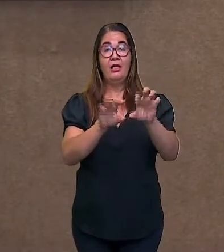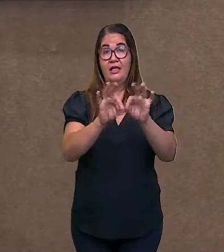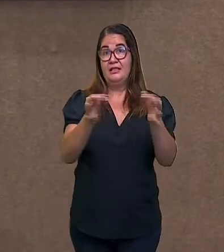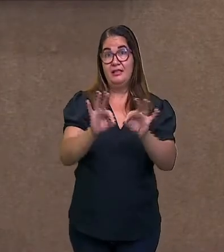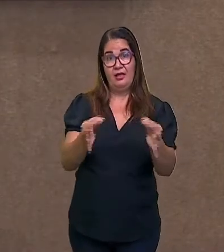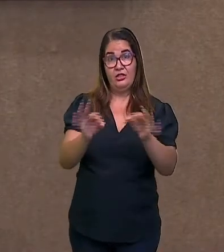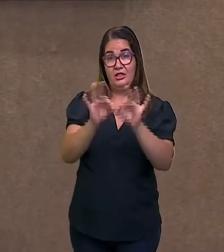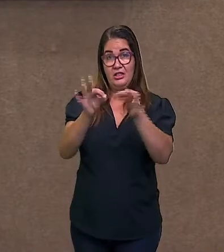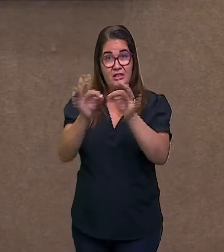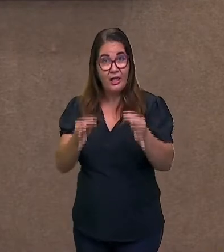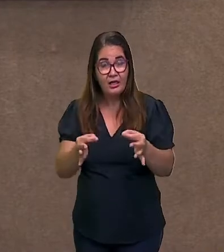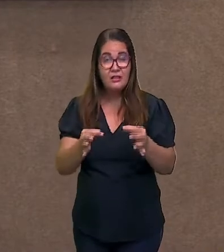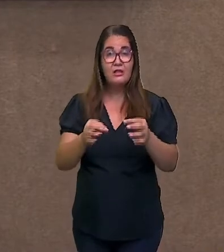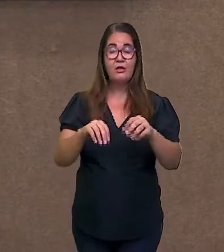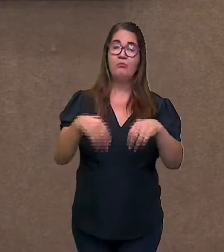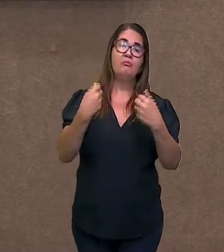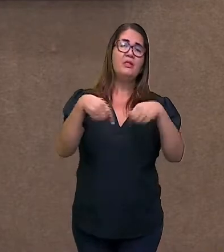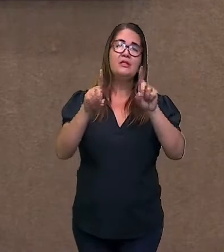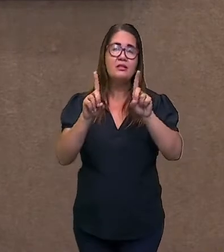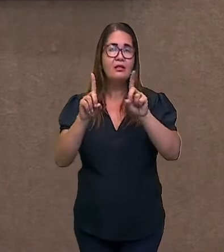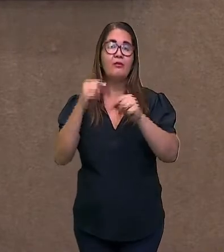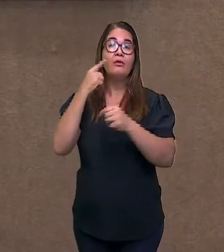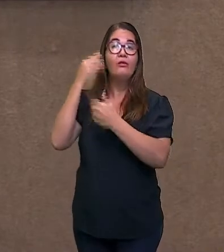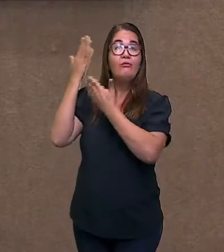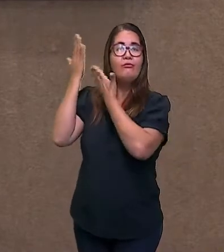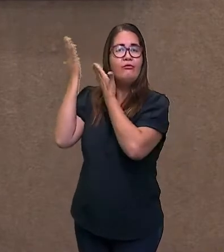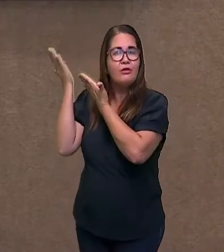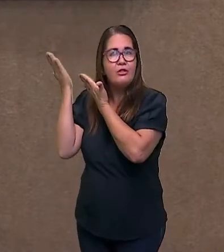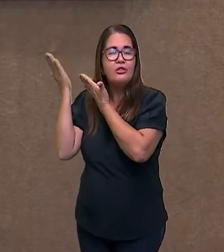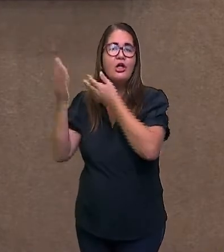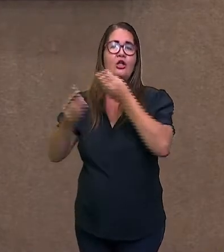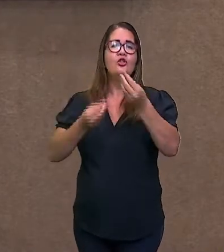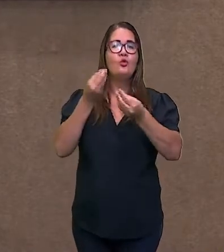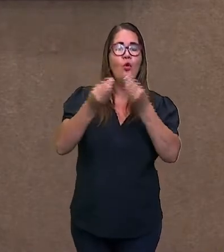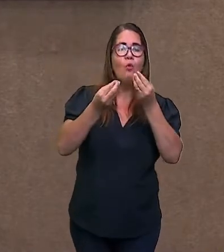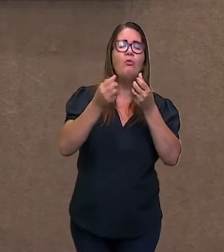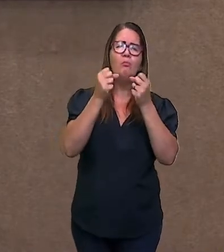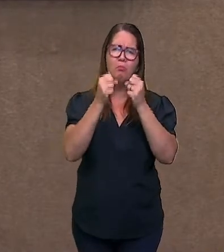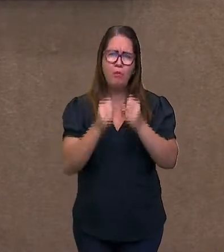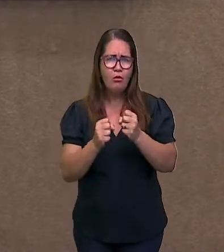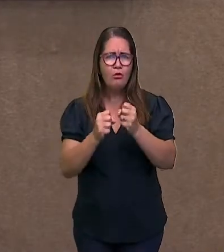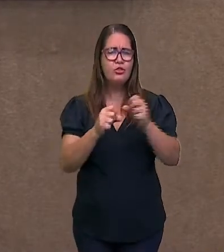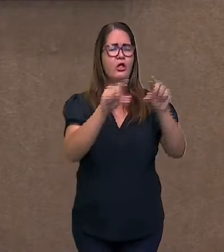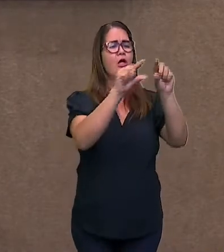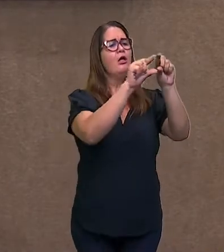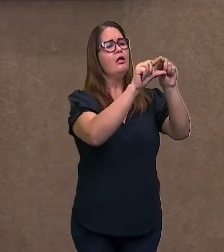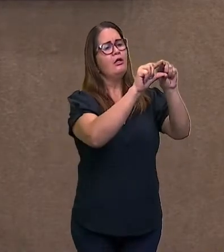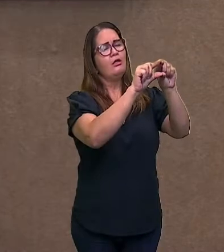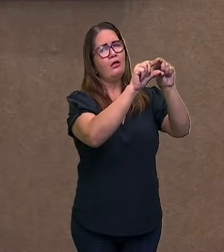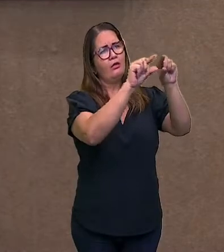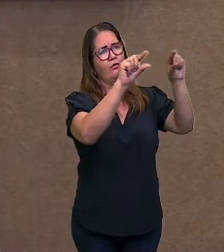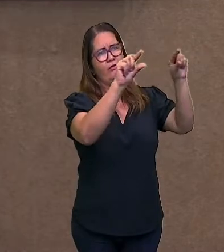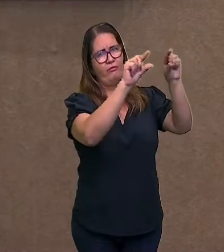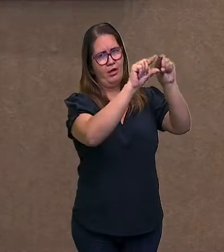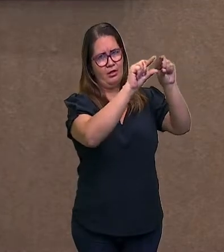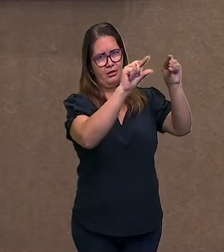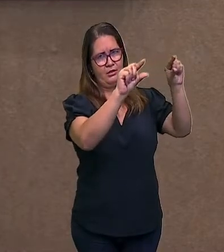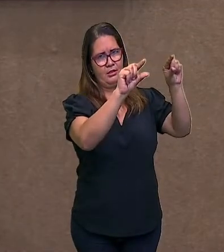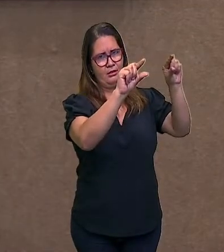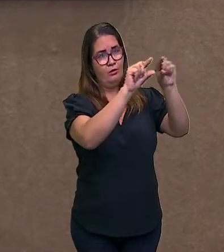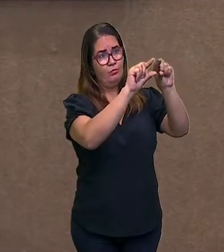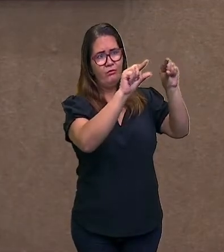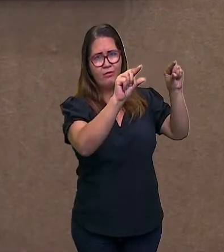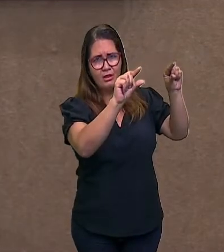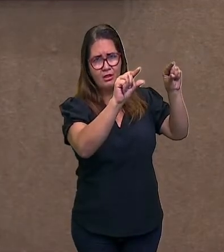dizer que pode ter uma, duas ou até três orações no mesmo período. No entanto,